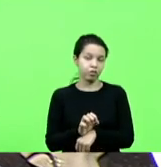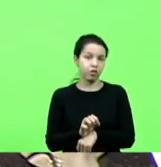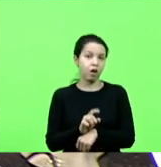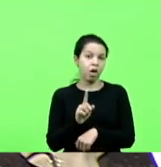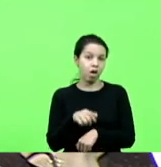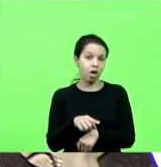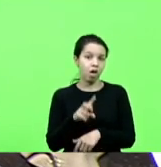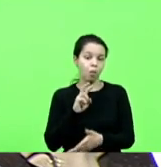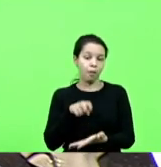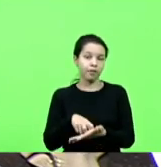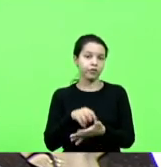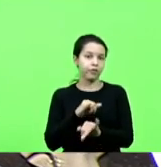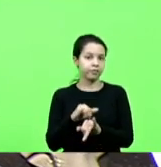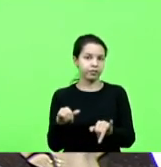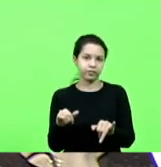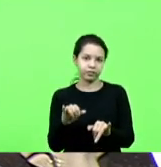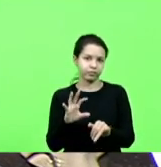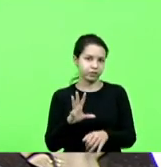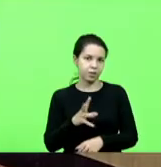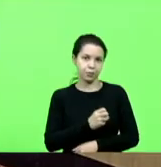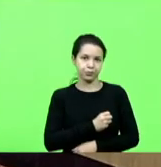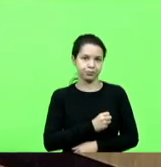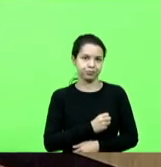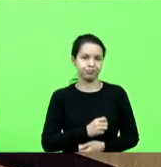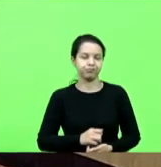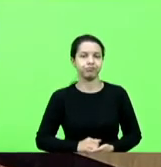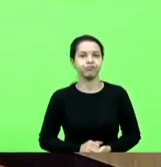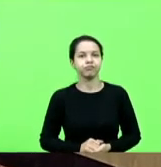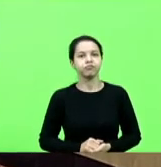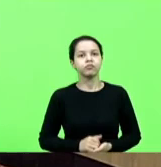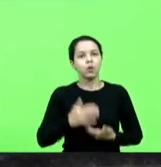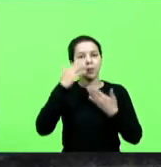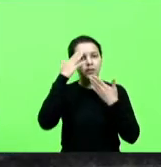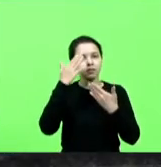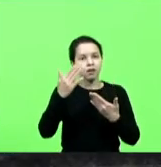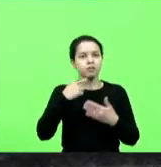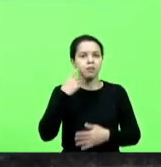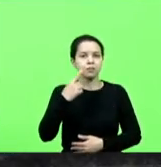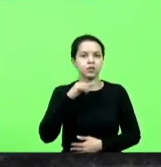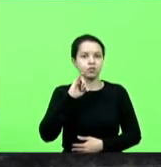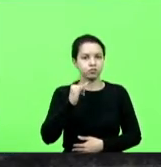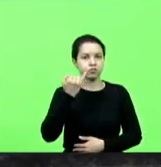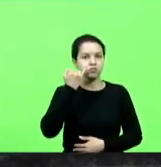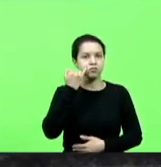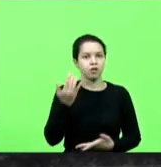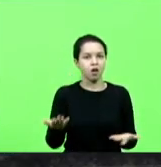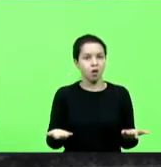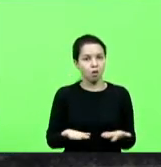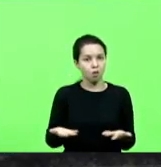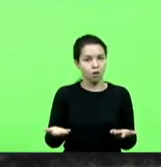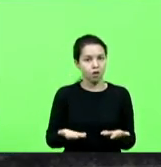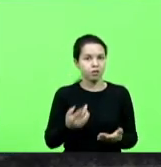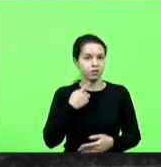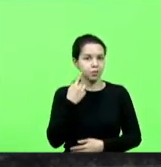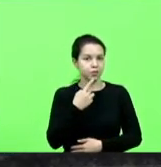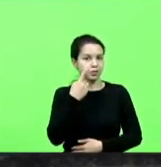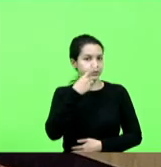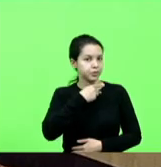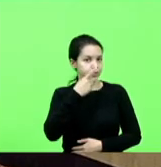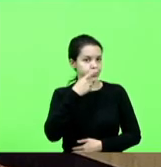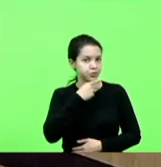para o SAMU. Obrigado, presidente. Obrigado, deputado Gessé. Na sequência de fala, deputado Kennedy Nunes.